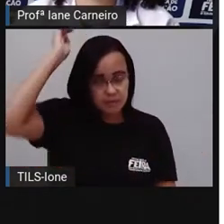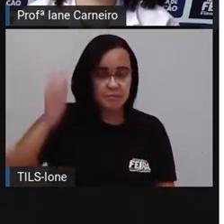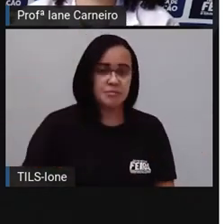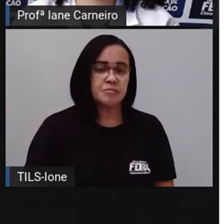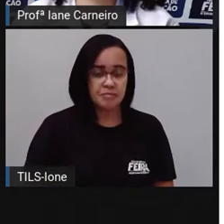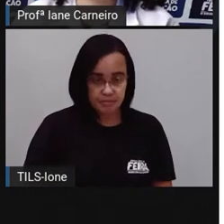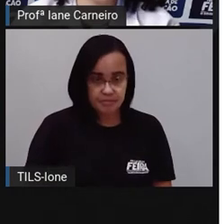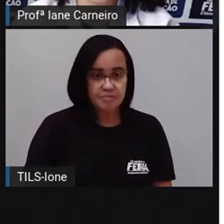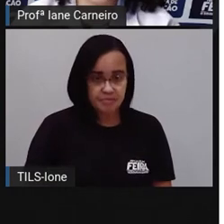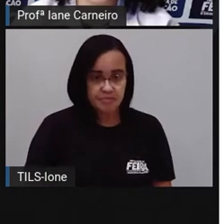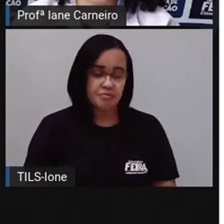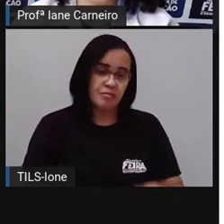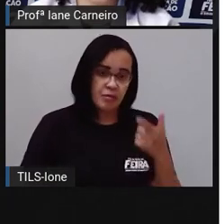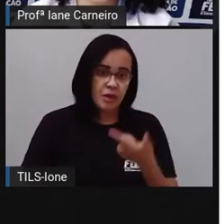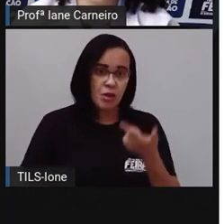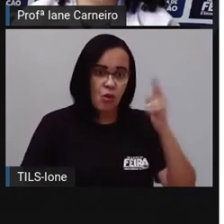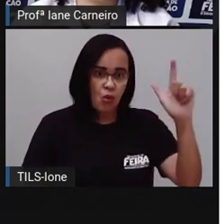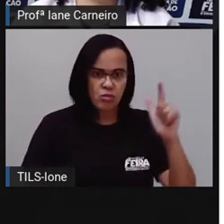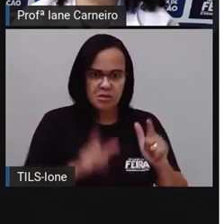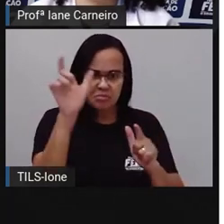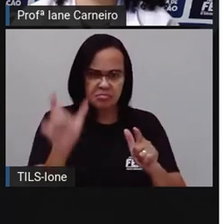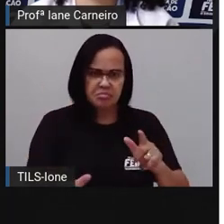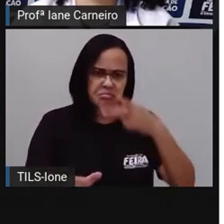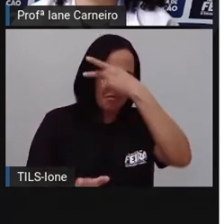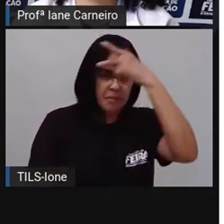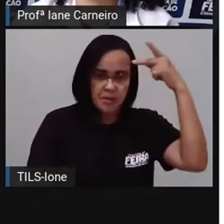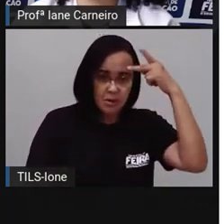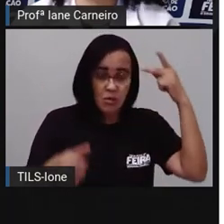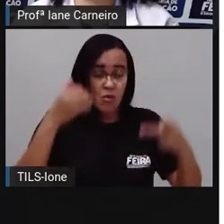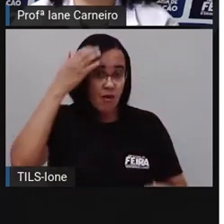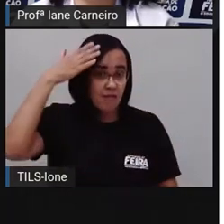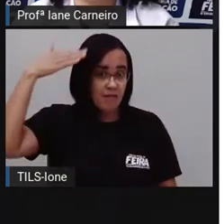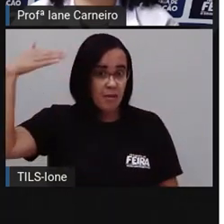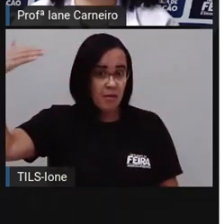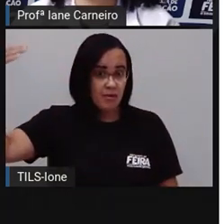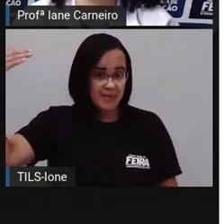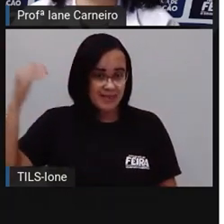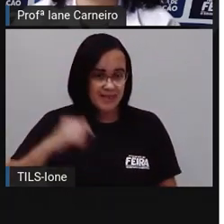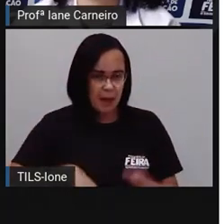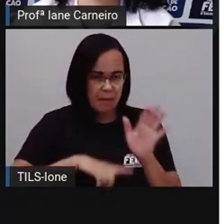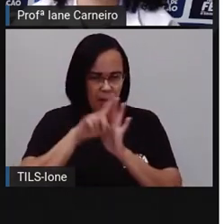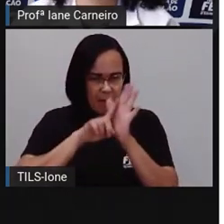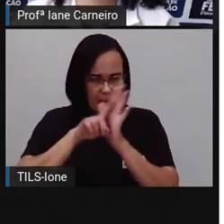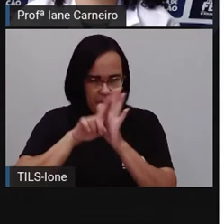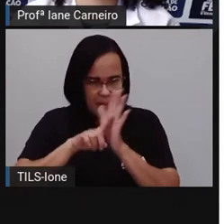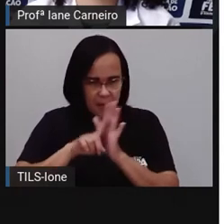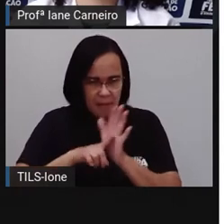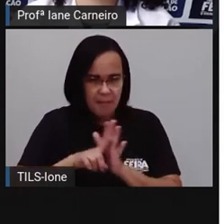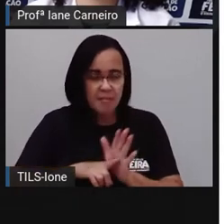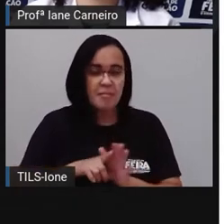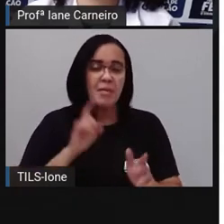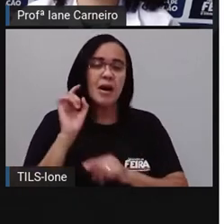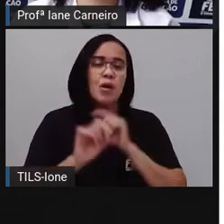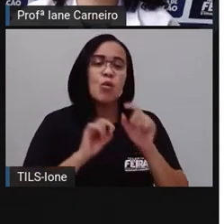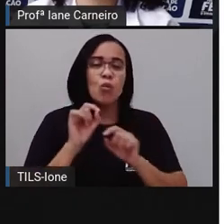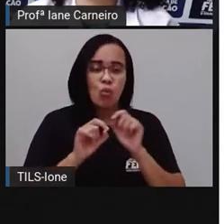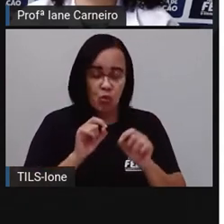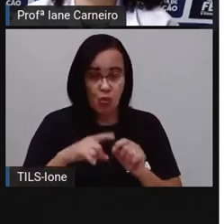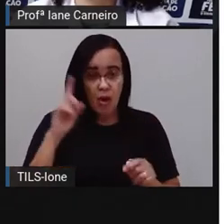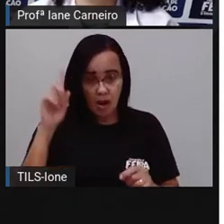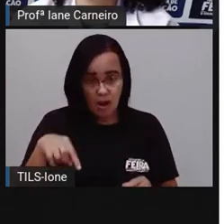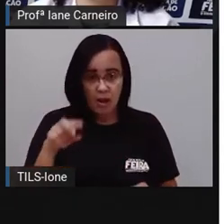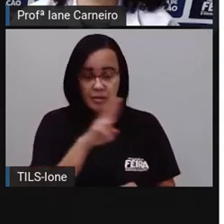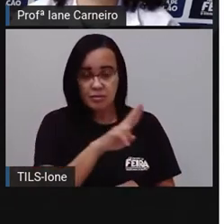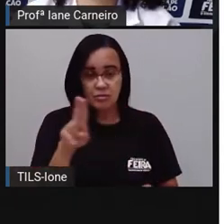A Pro trouxe uma outra pessoa, né? Pra a gente analisar as características dela. Aqui a gente vê a Marina Rui